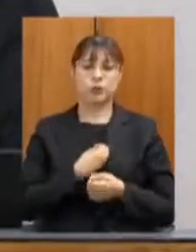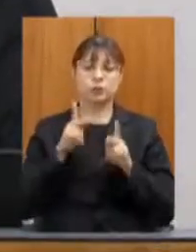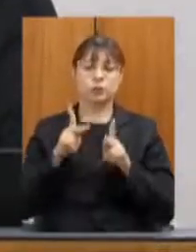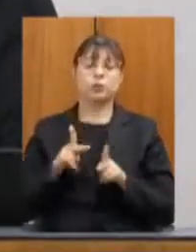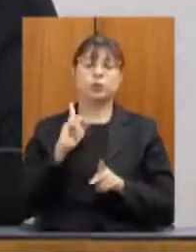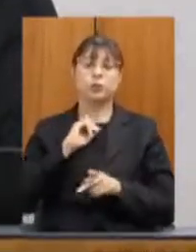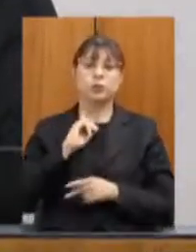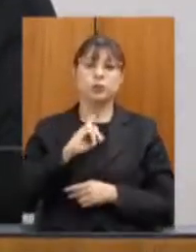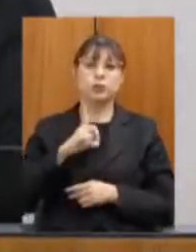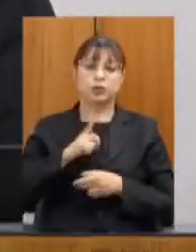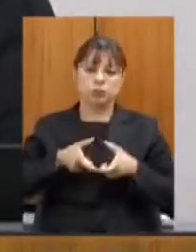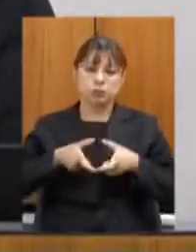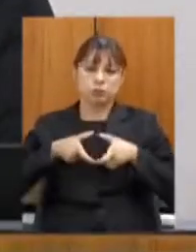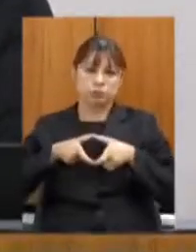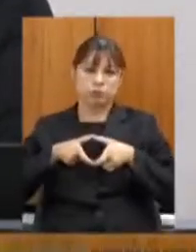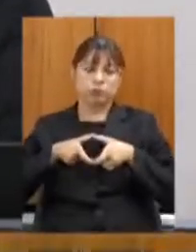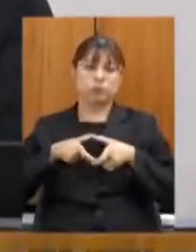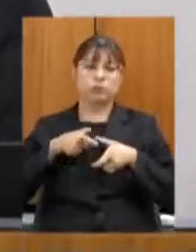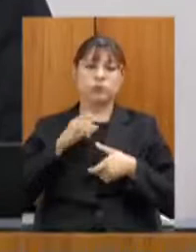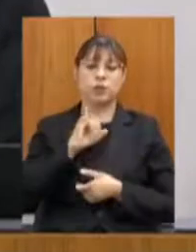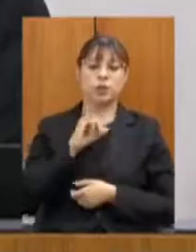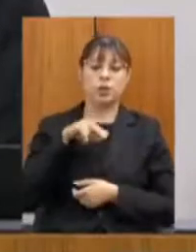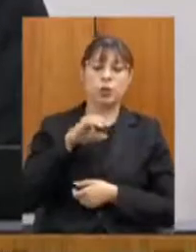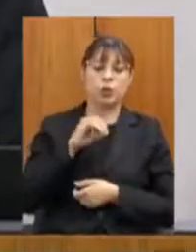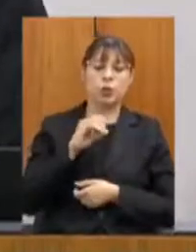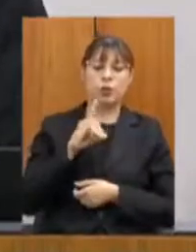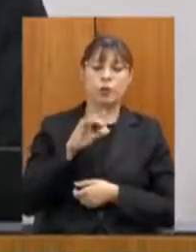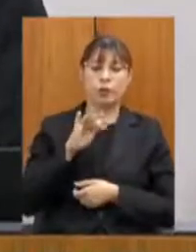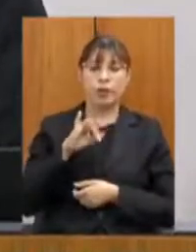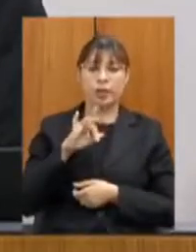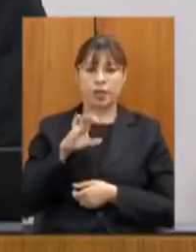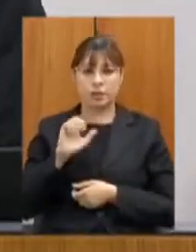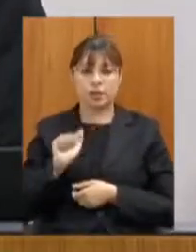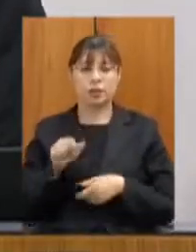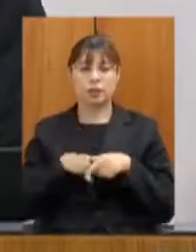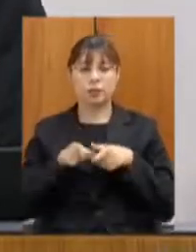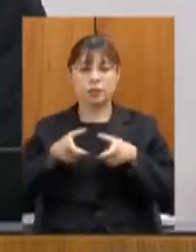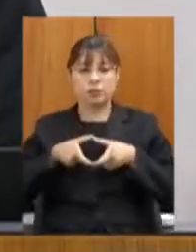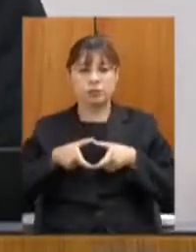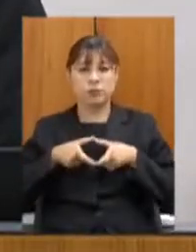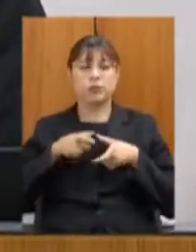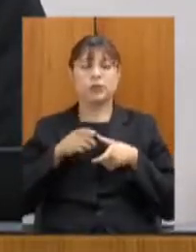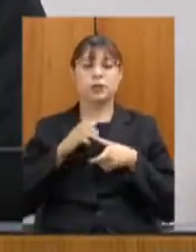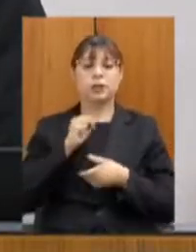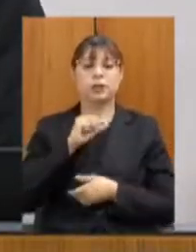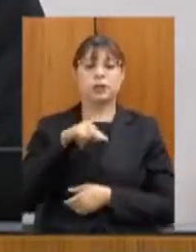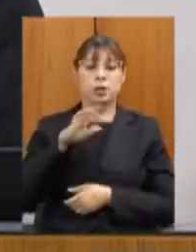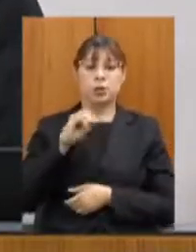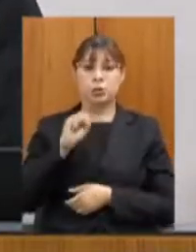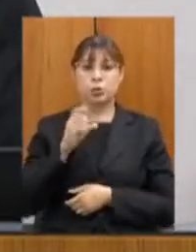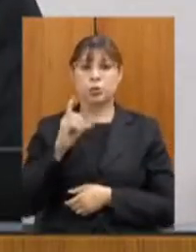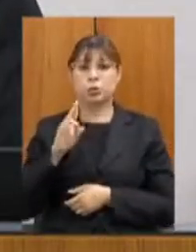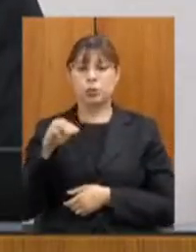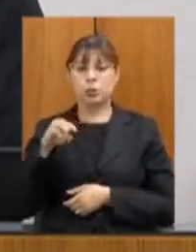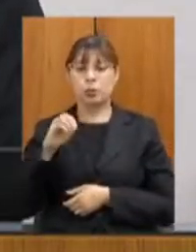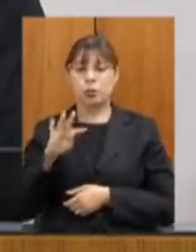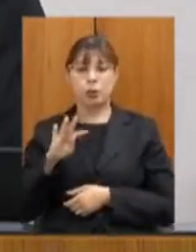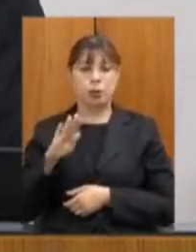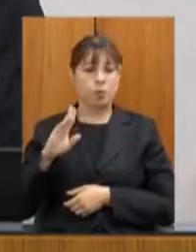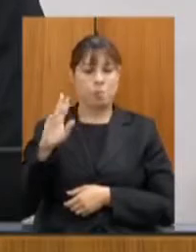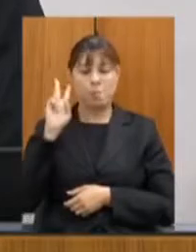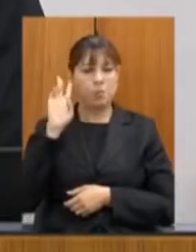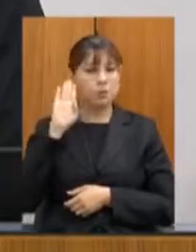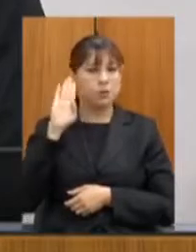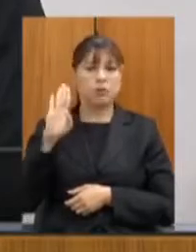portador da Medalha da Inconfidência, portador da Medalha Santos Dumont, as duas maiores comendas do nosso Estado.